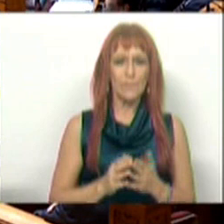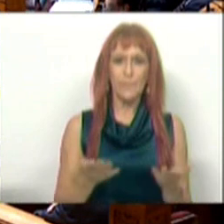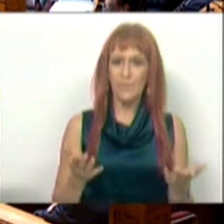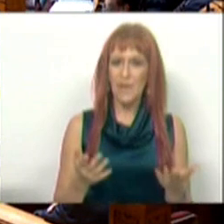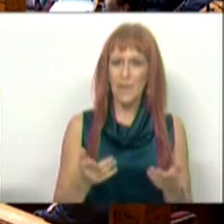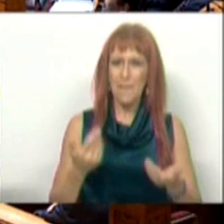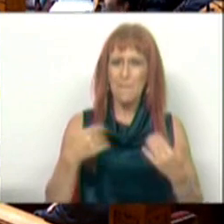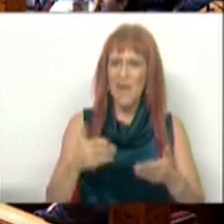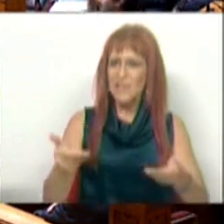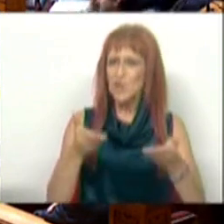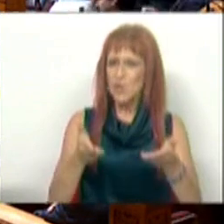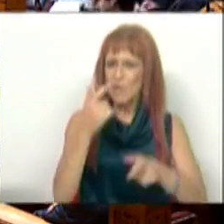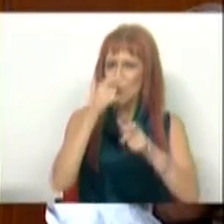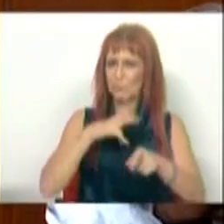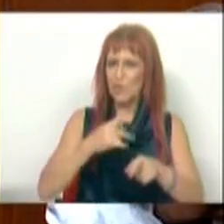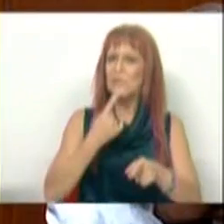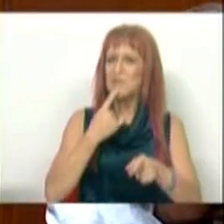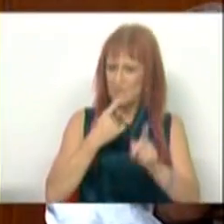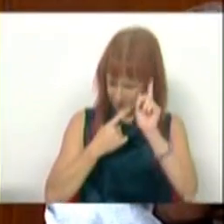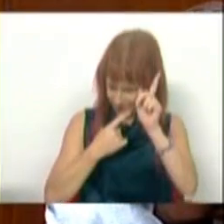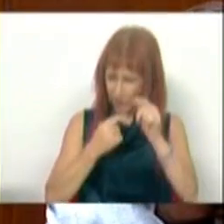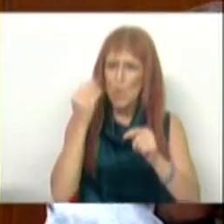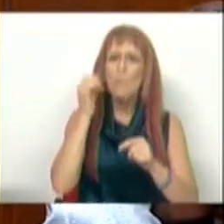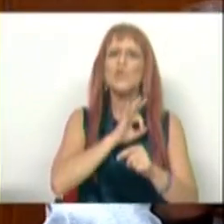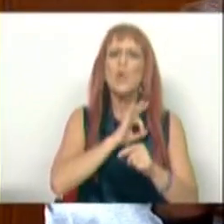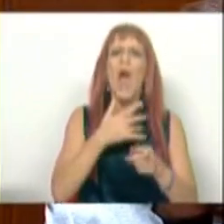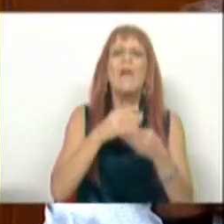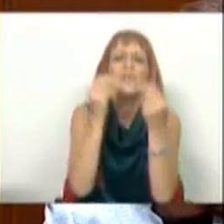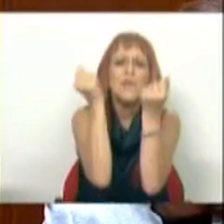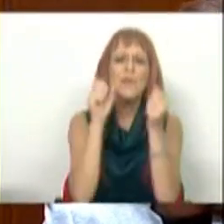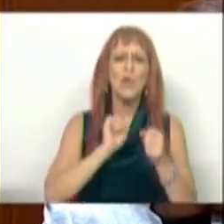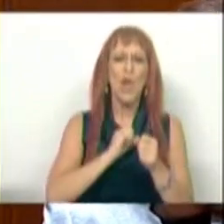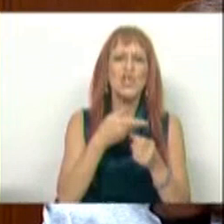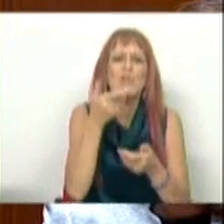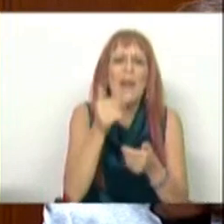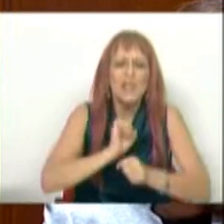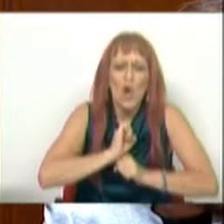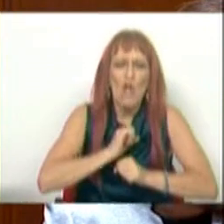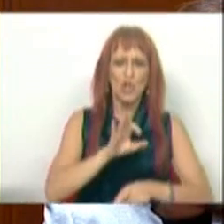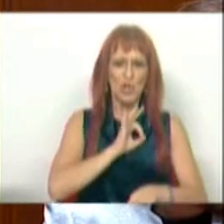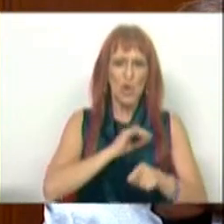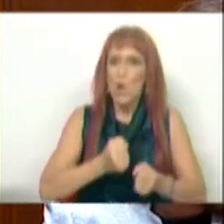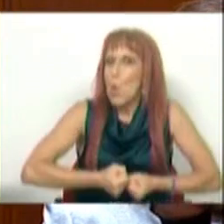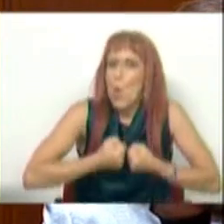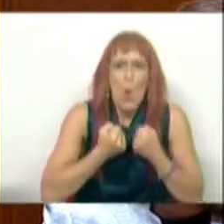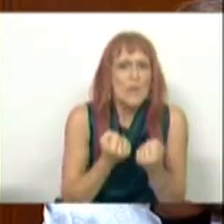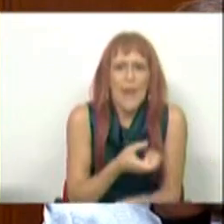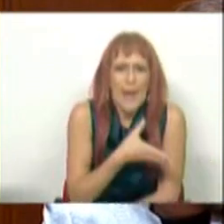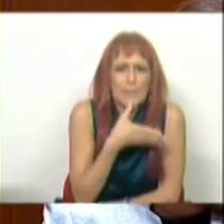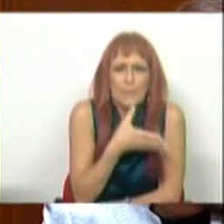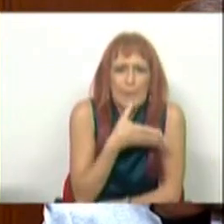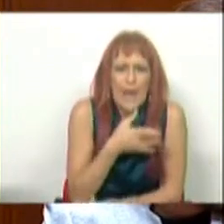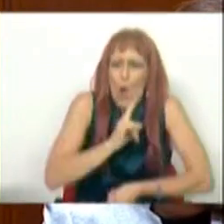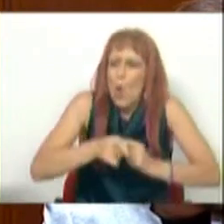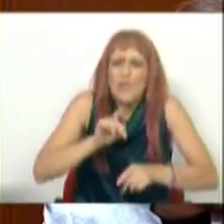Mas ajudava aos portugueses a perceberem como é que os senhores querem resolver os nossos disparates e os senhores não conseguem explicar